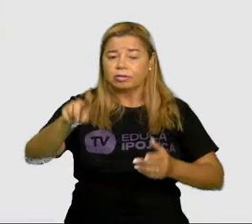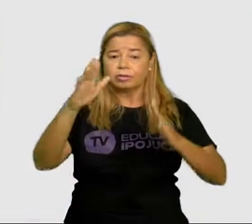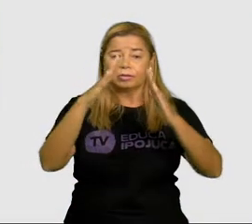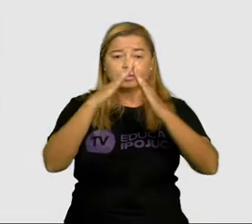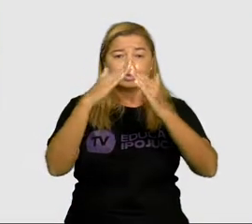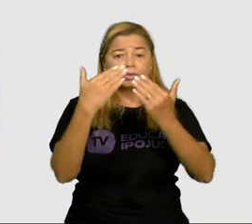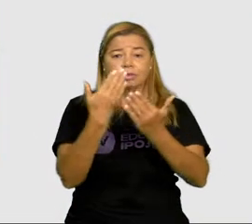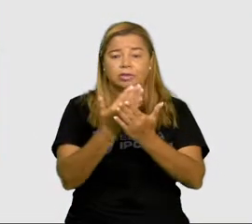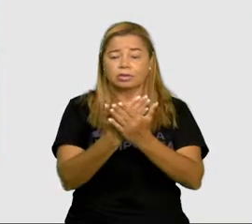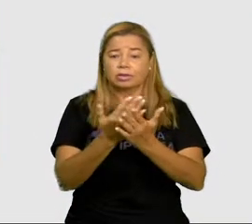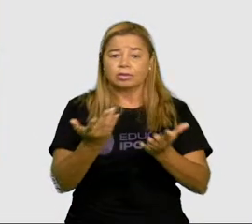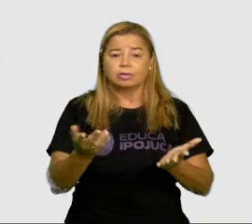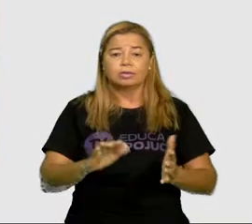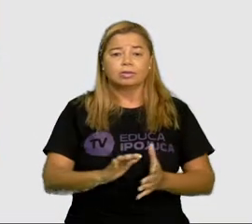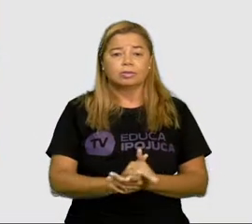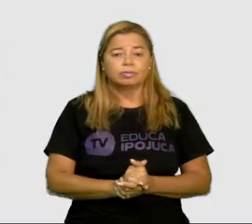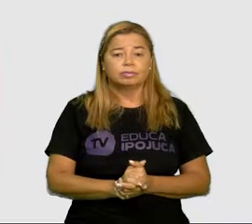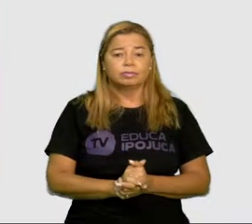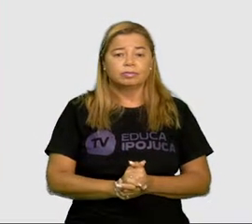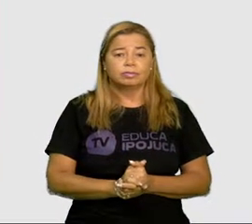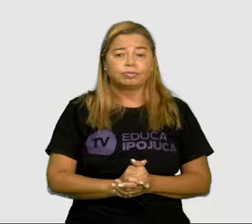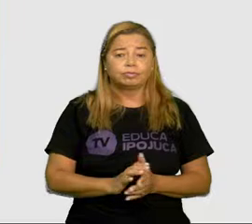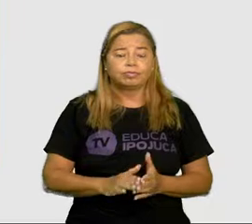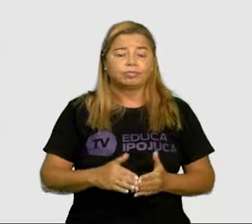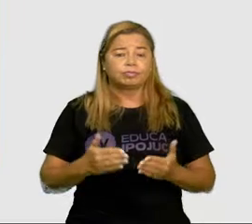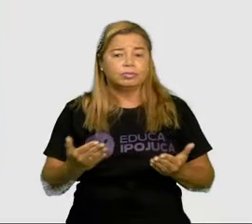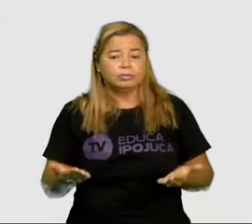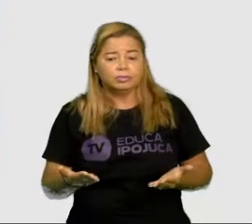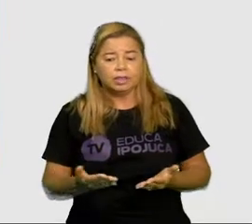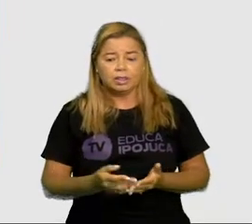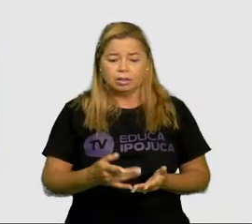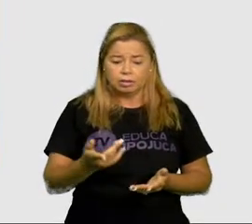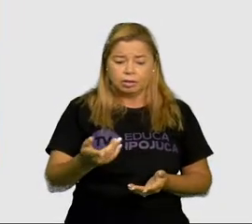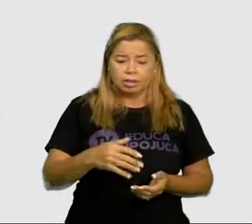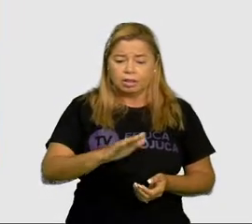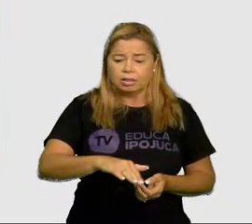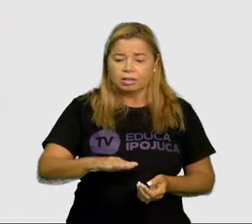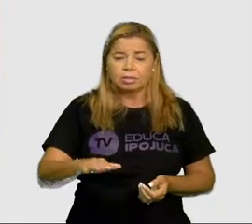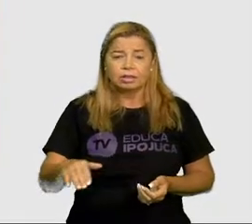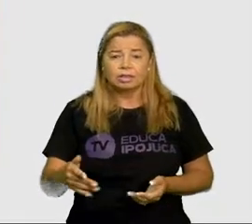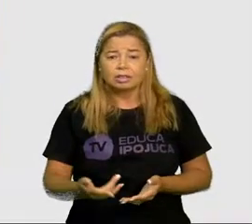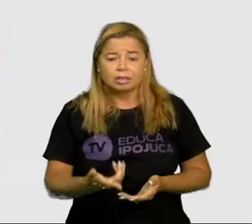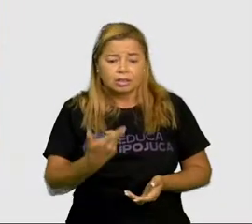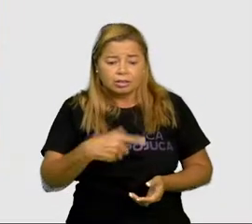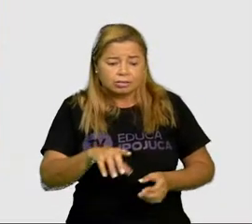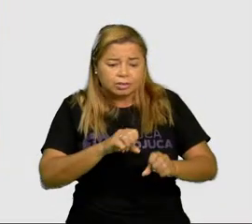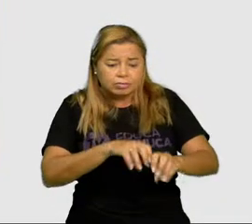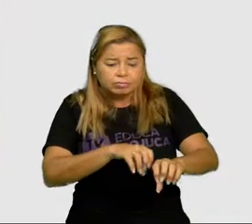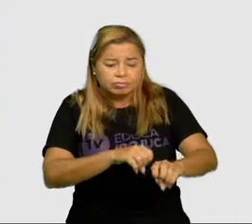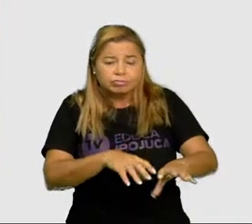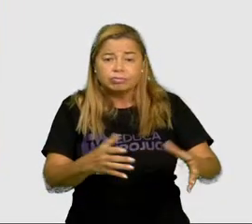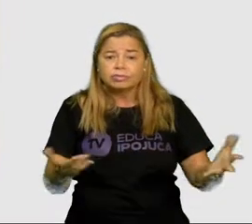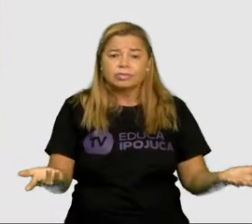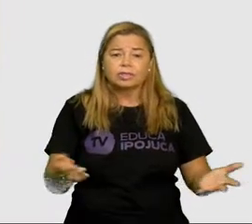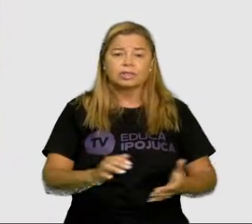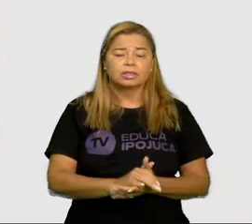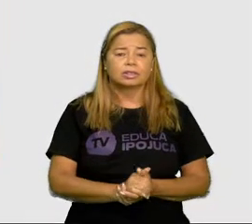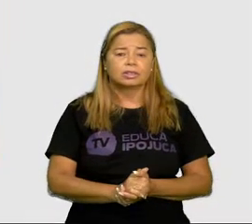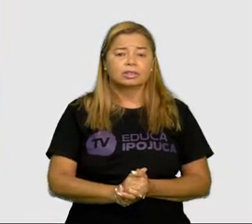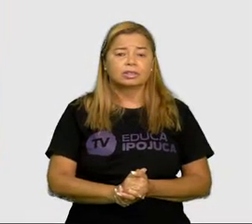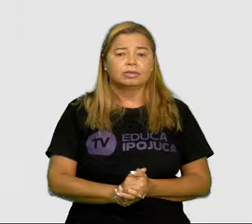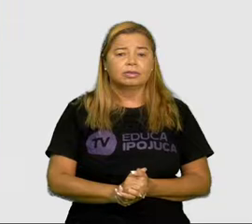Às vezes as crianças, elas se comportam de algum jeito porque não sabem como se comportar. A ausência ou